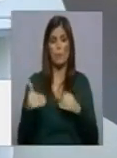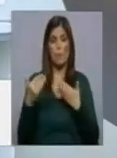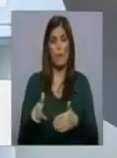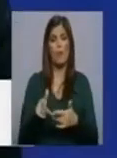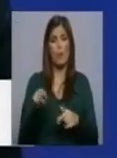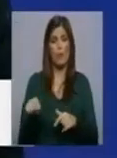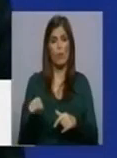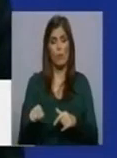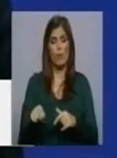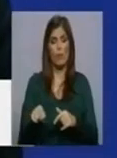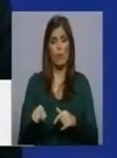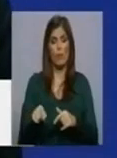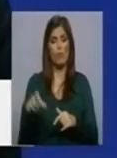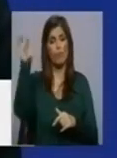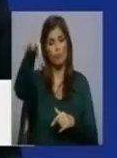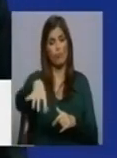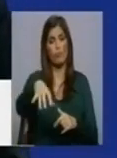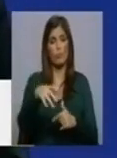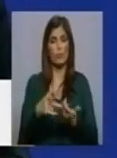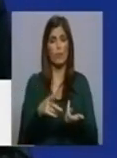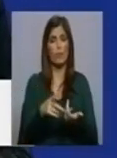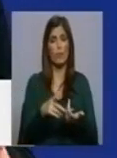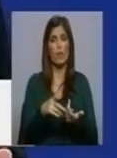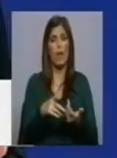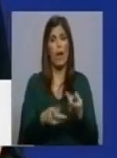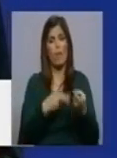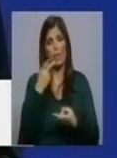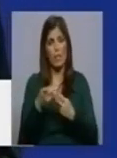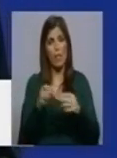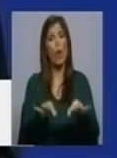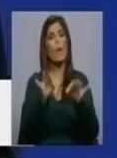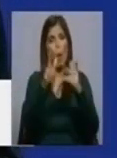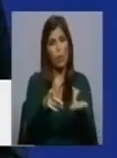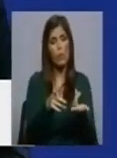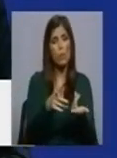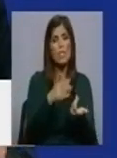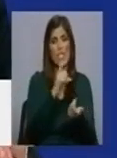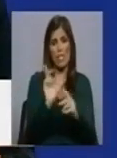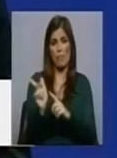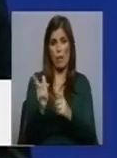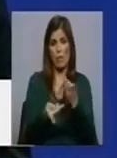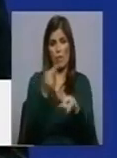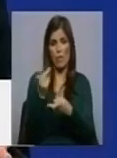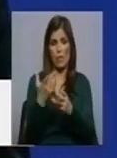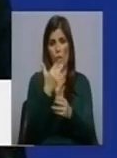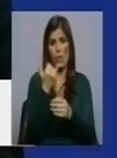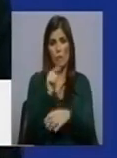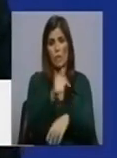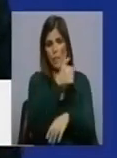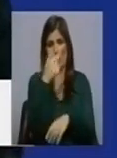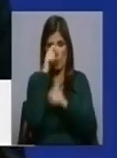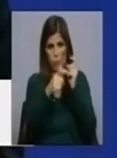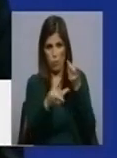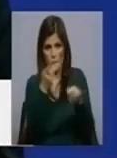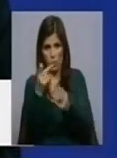caso da instalação no Quemódrom, que tem estado a funcionar desde o dia 16 de Março e que já testou qualquer coisa com 12.500 pessoas,